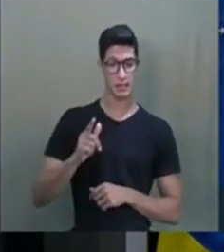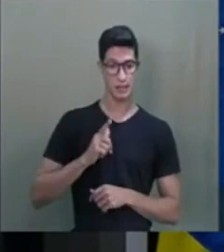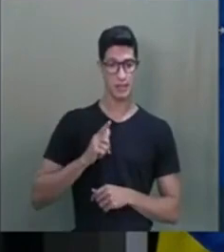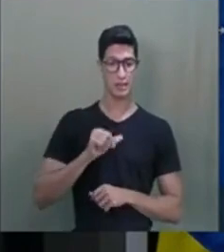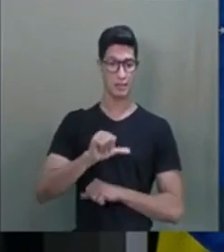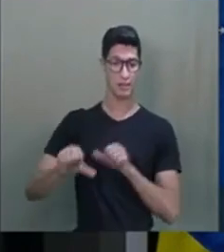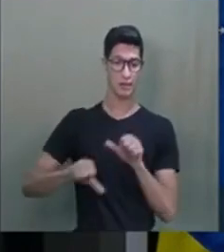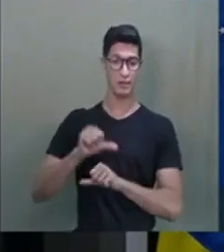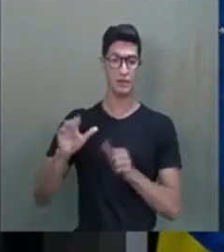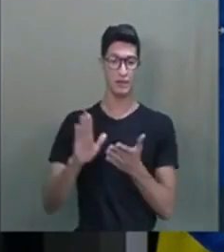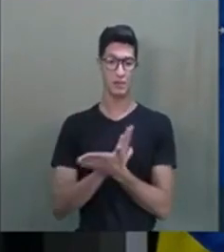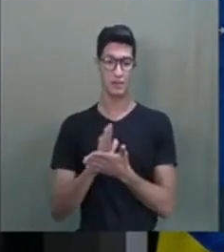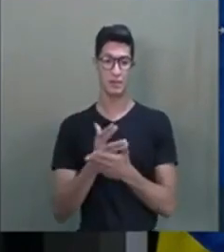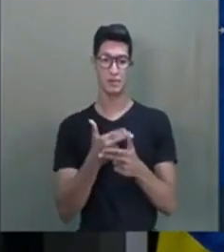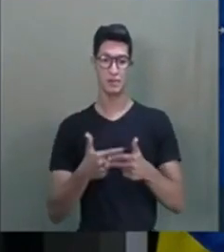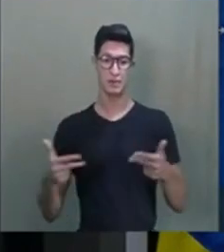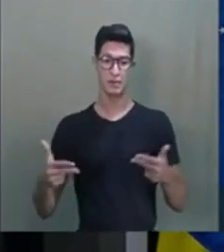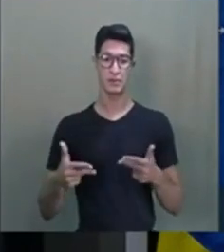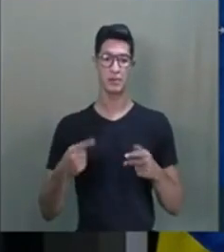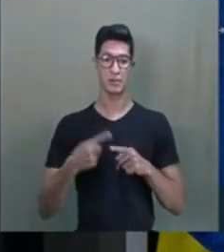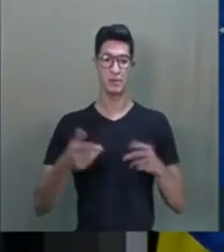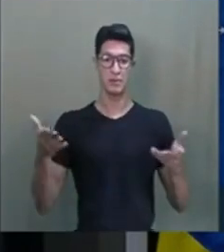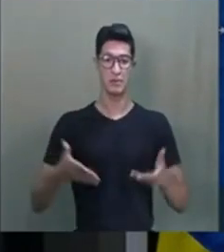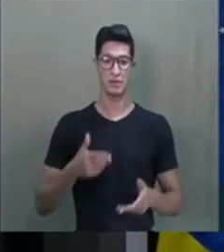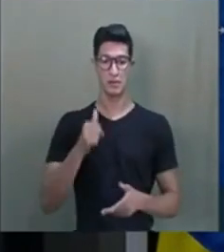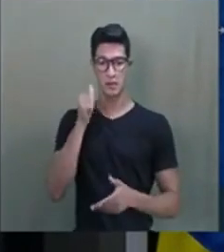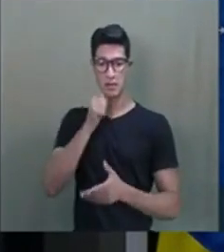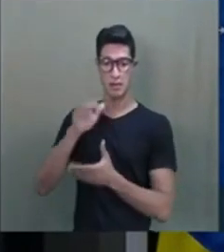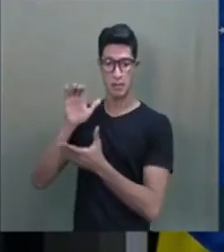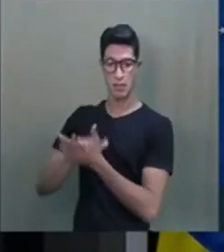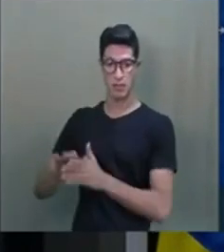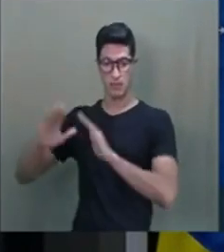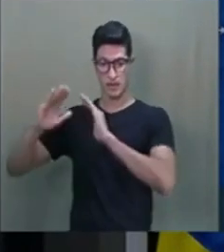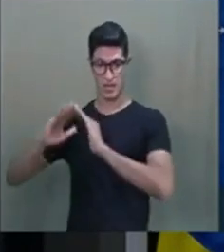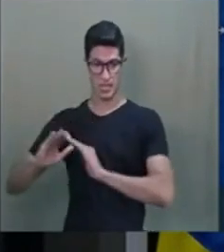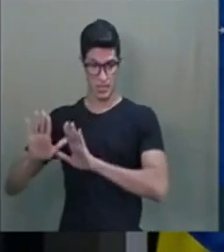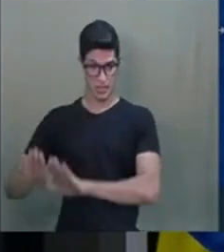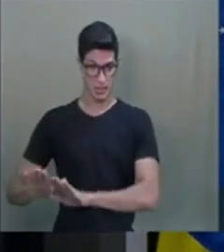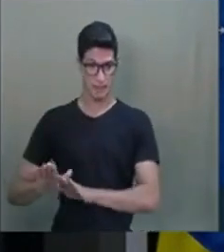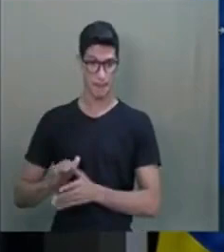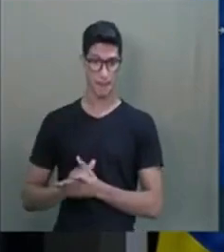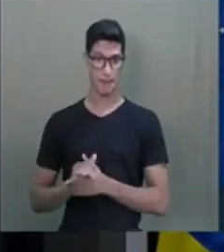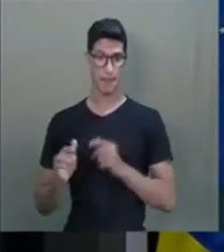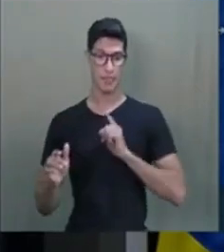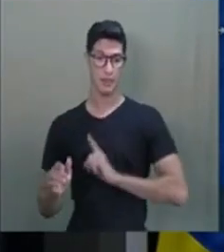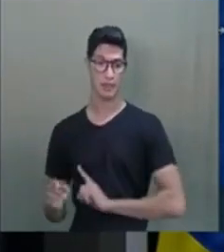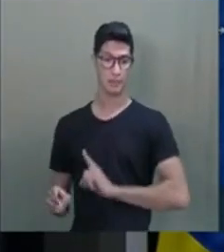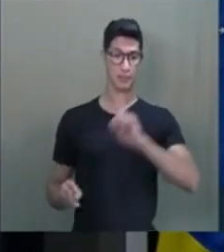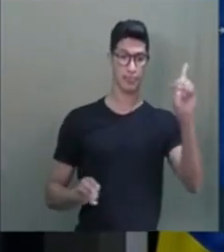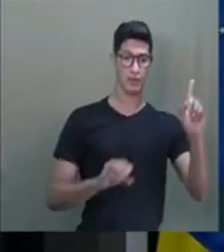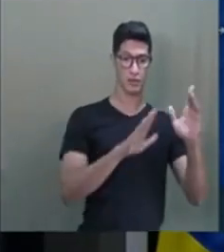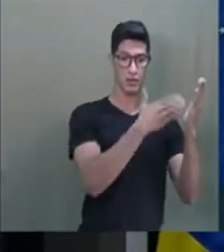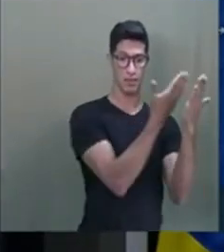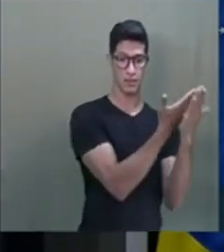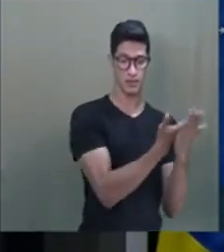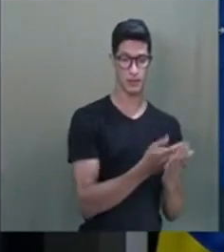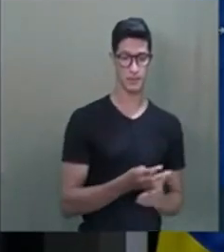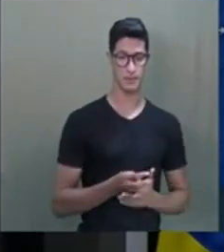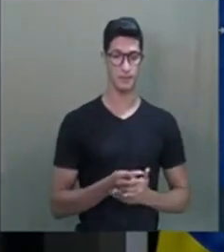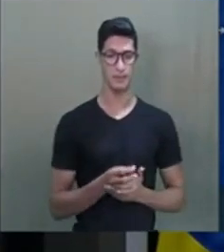também mudou alguma coisa, porque hoje o meu marido fica aqui, o cacique, e eu saio para estudar.